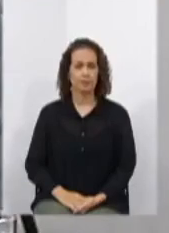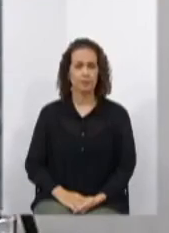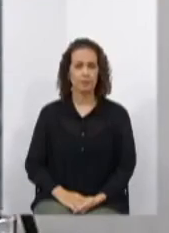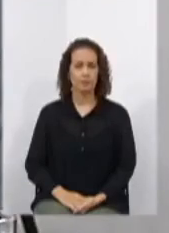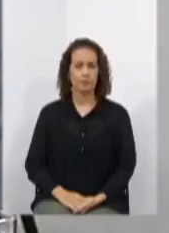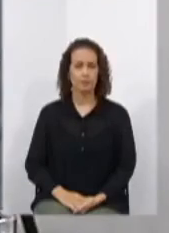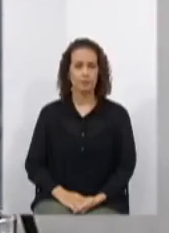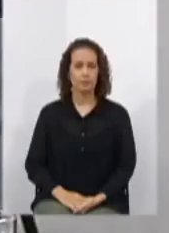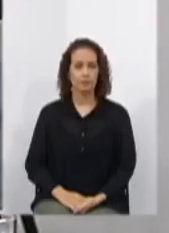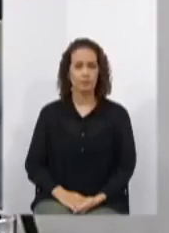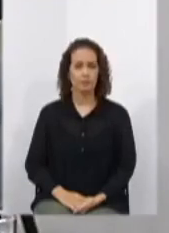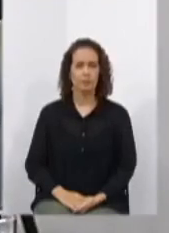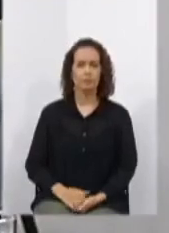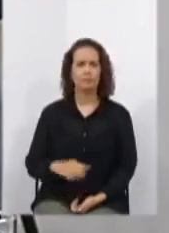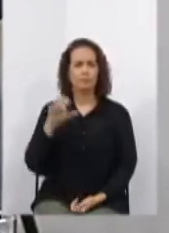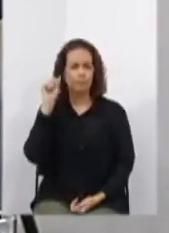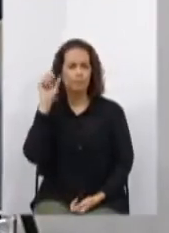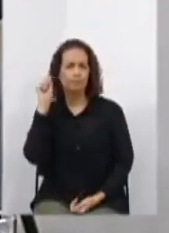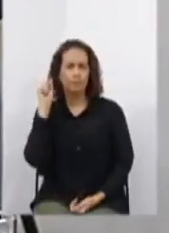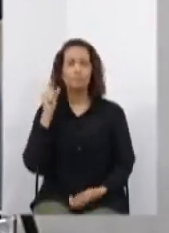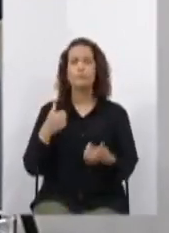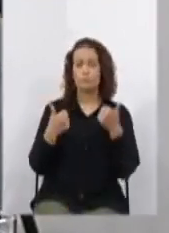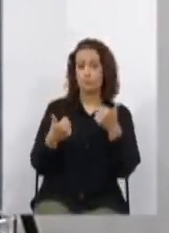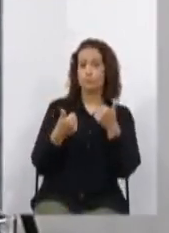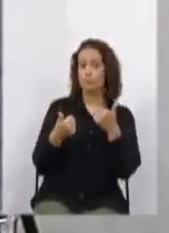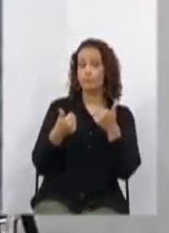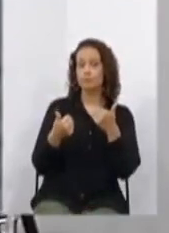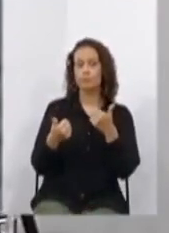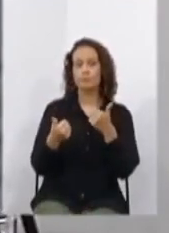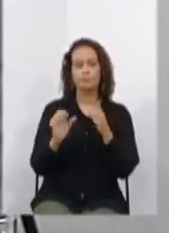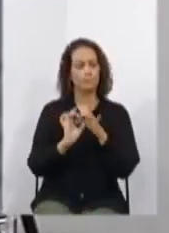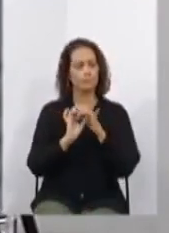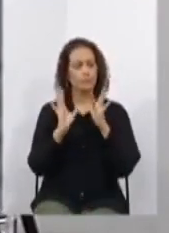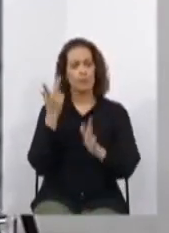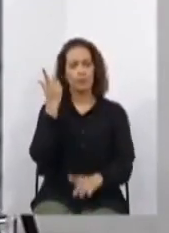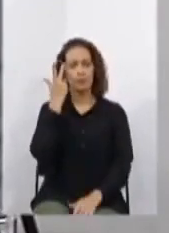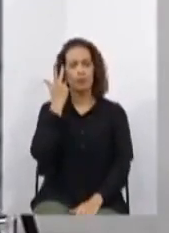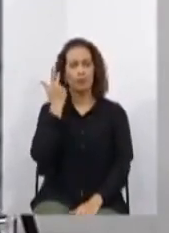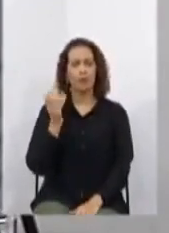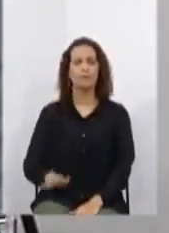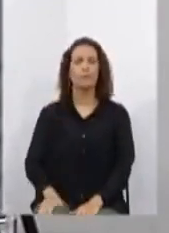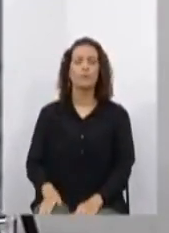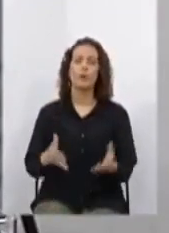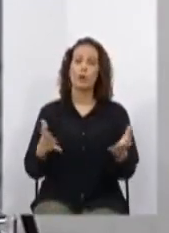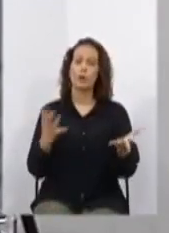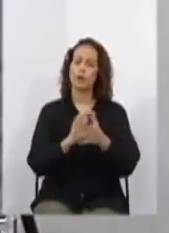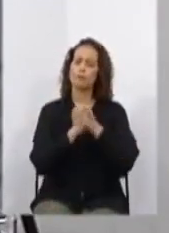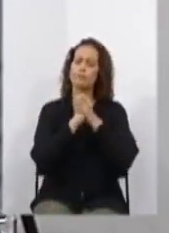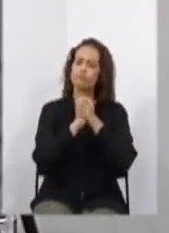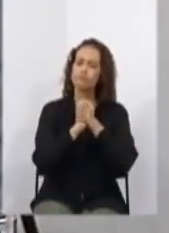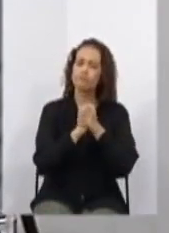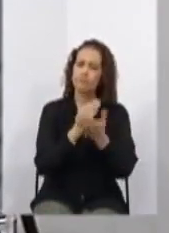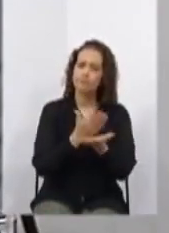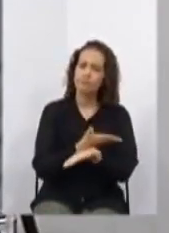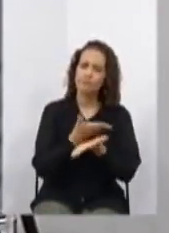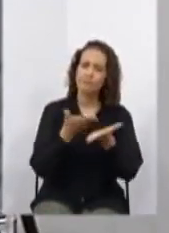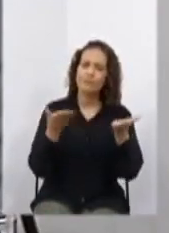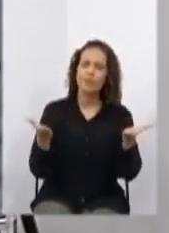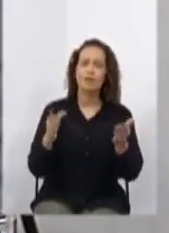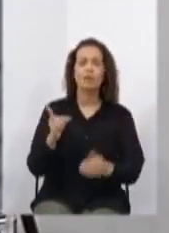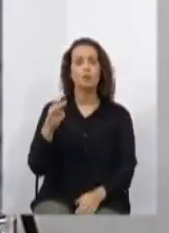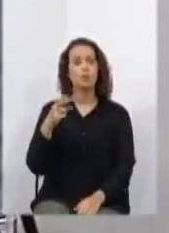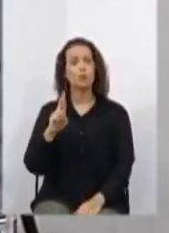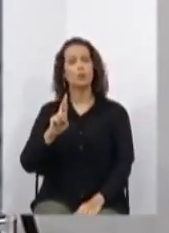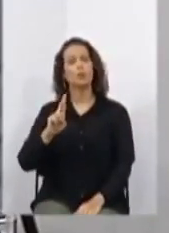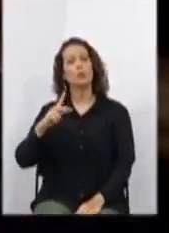Está me ouvindo, presidente? Sim, estamos ouvindo, deputado. Ok, eu quero parabenizar o ilustre relator, o deputado doutor Paulo,